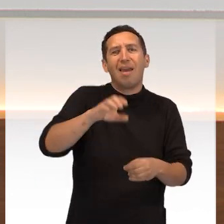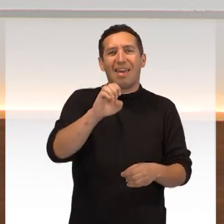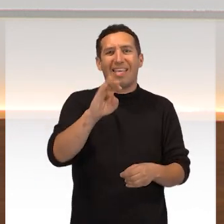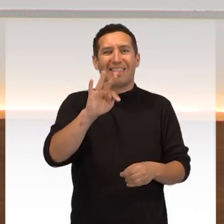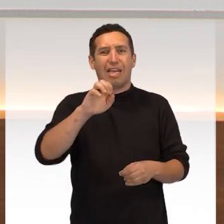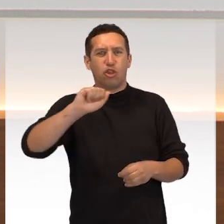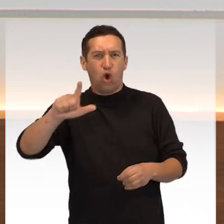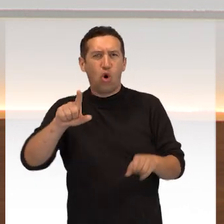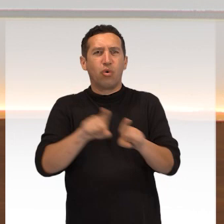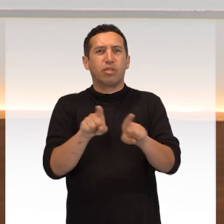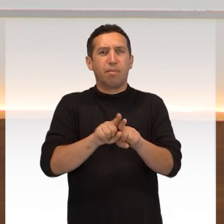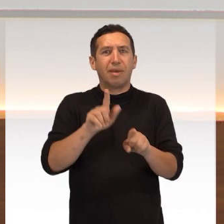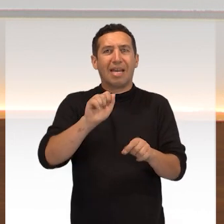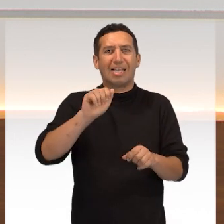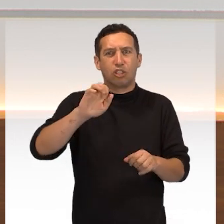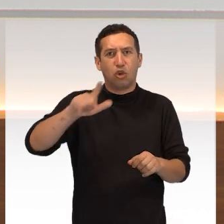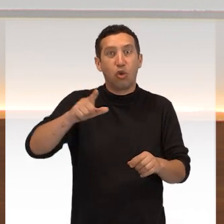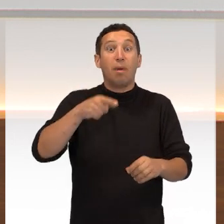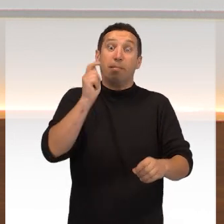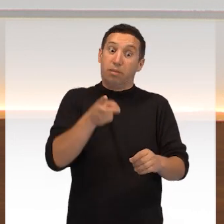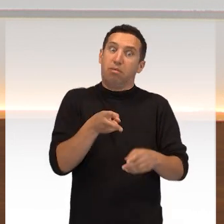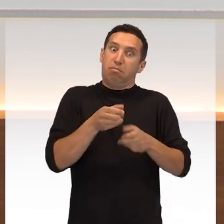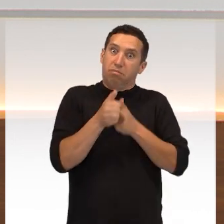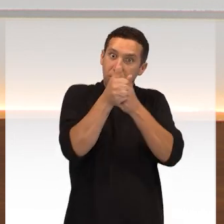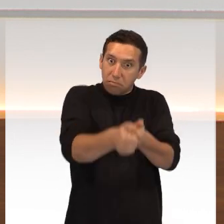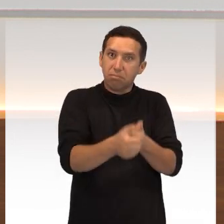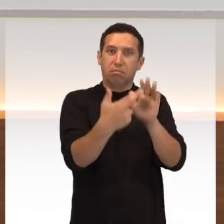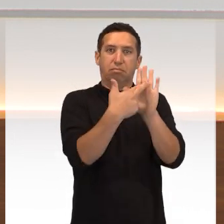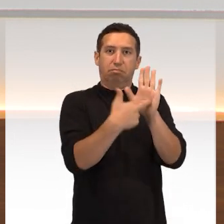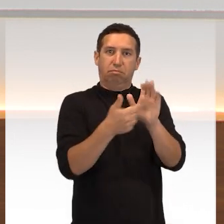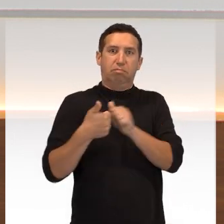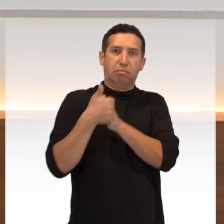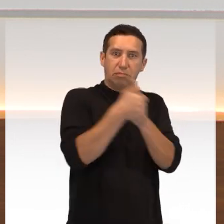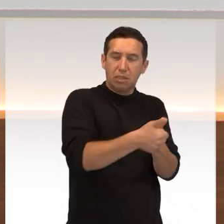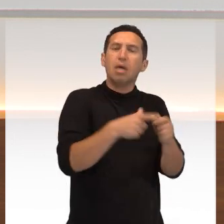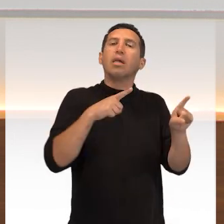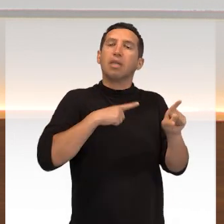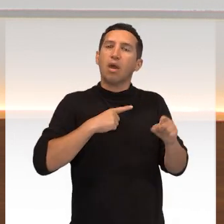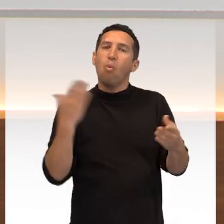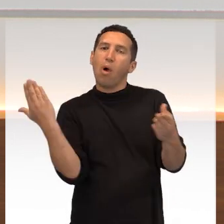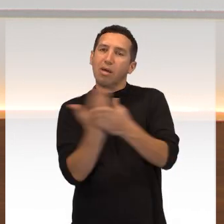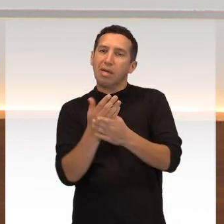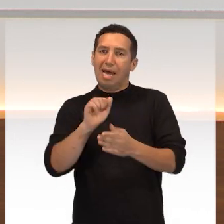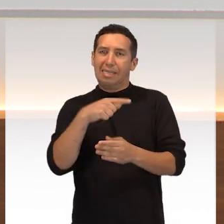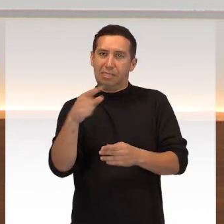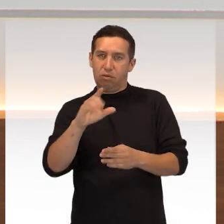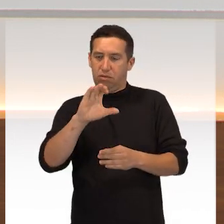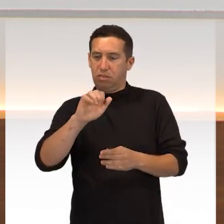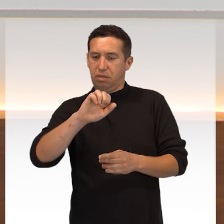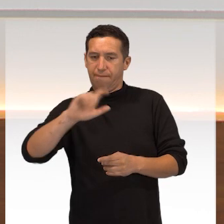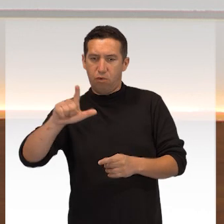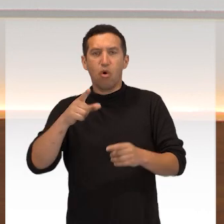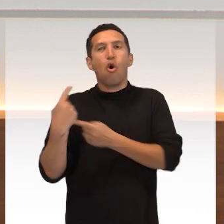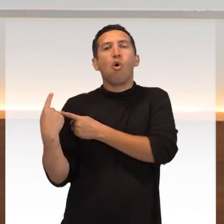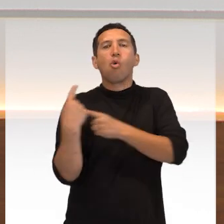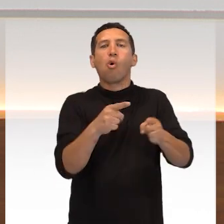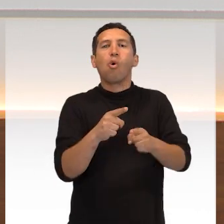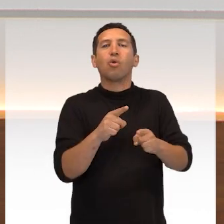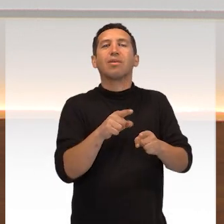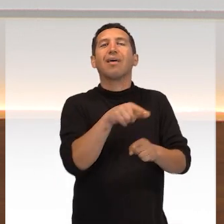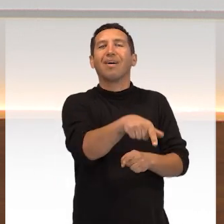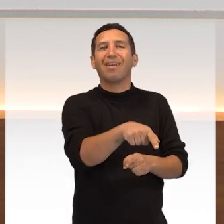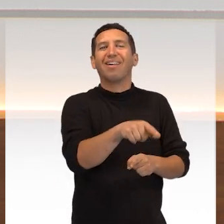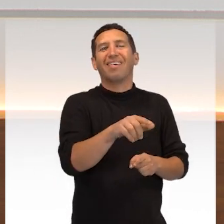hidratado, fora de estabelecimento autorizado. A decisão é fruto de uma ação civil pública ajuizada contra